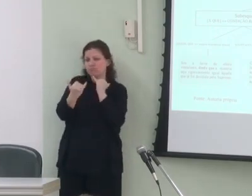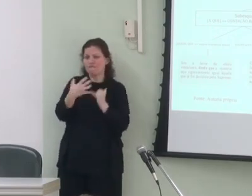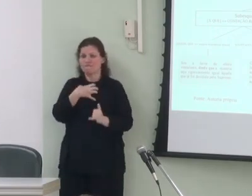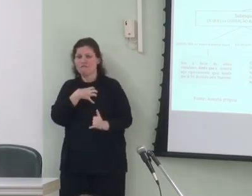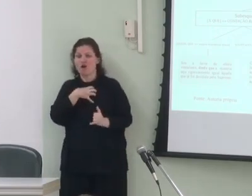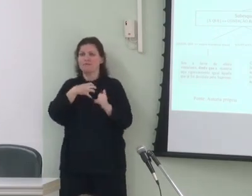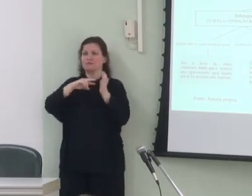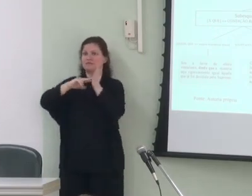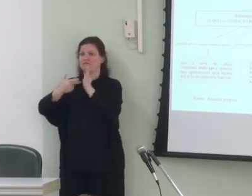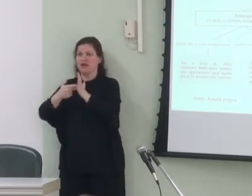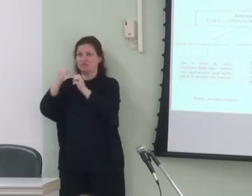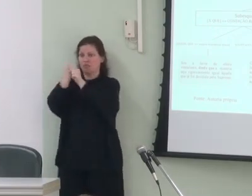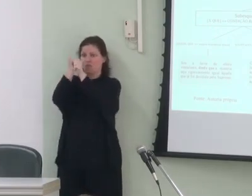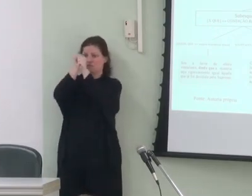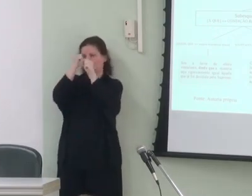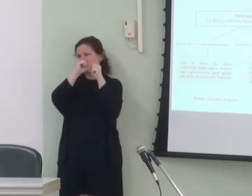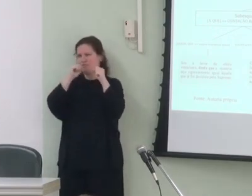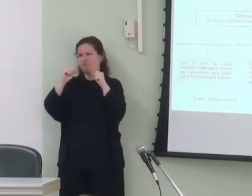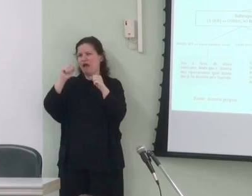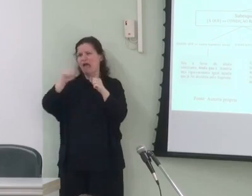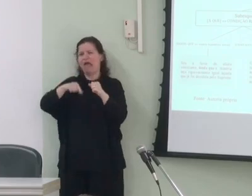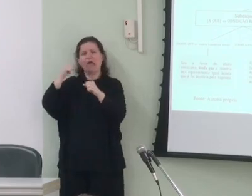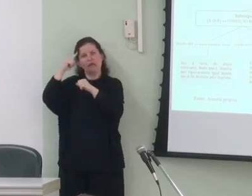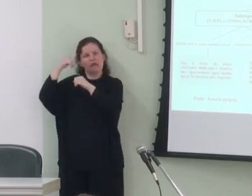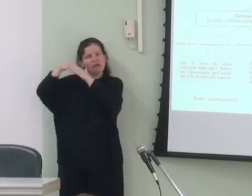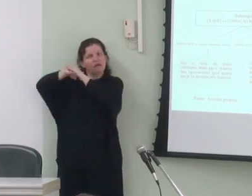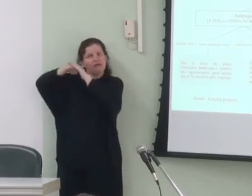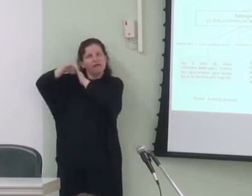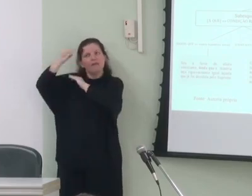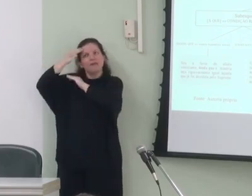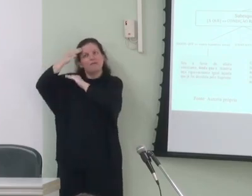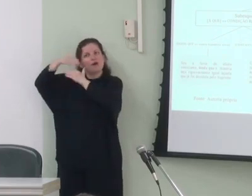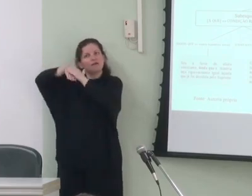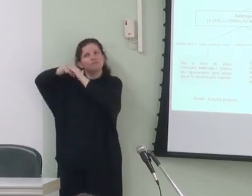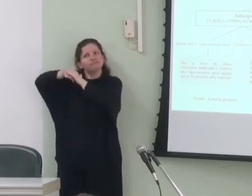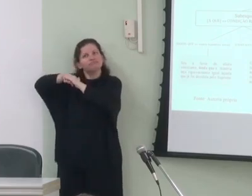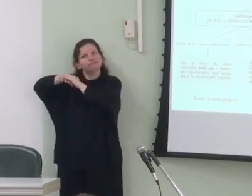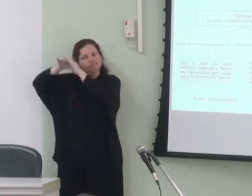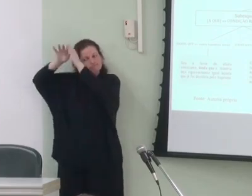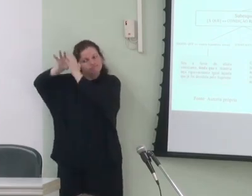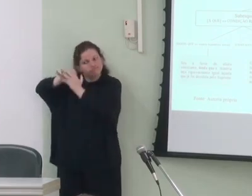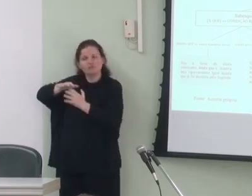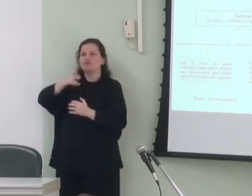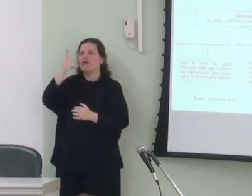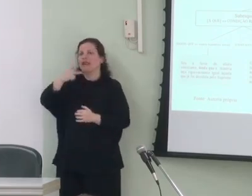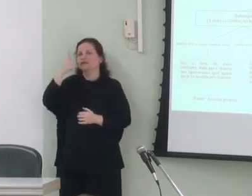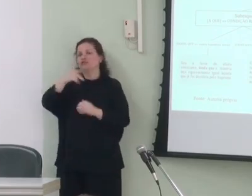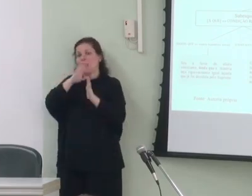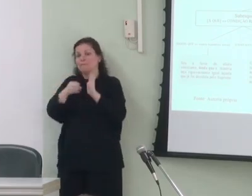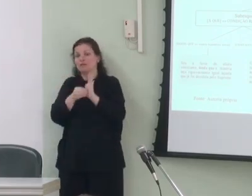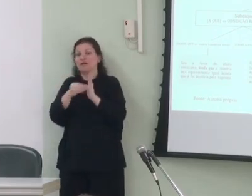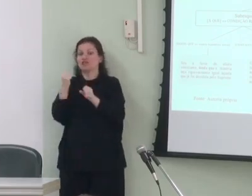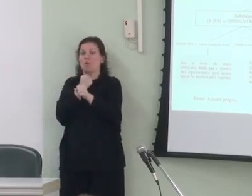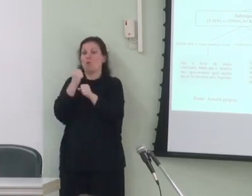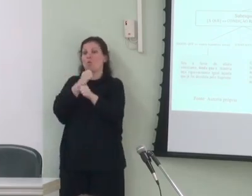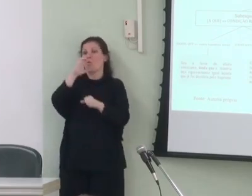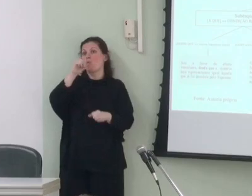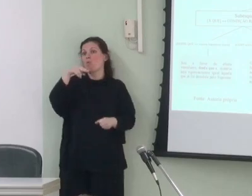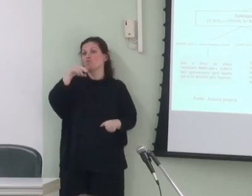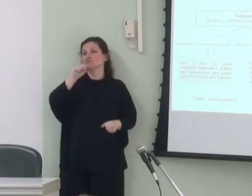significado das construções são armazenadas na memória dos falantes segundo a abordagem construcionista